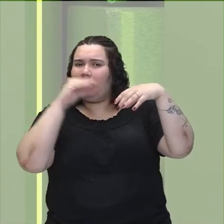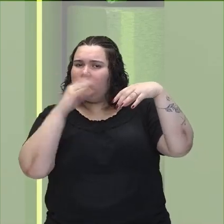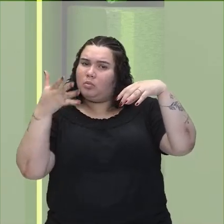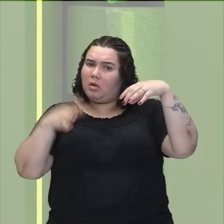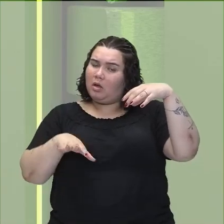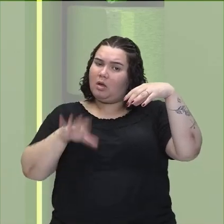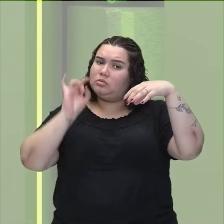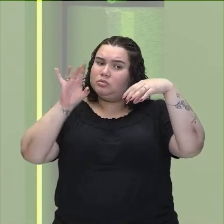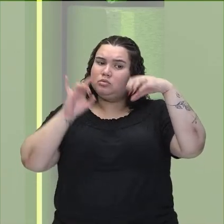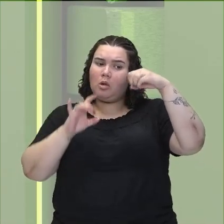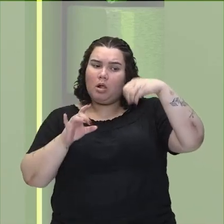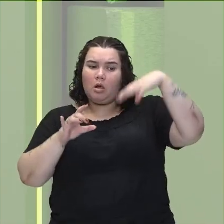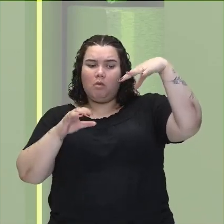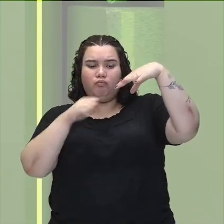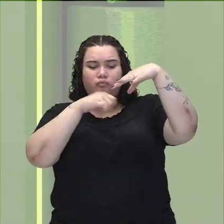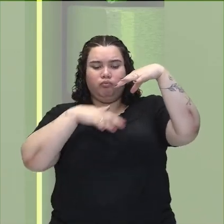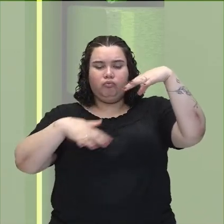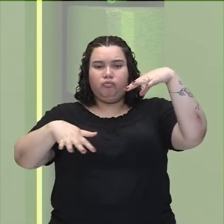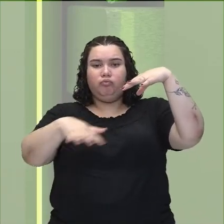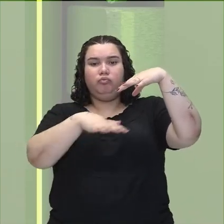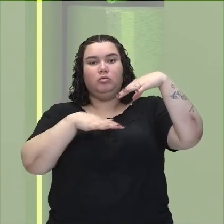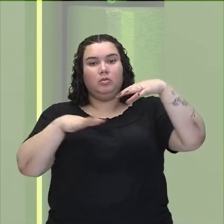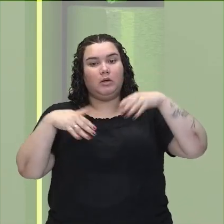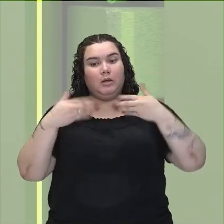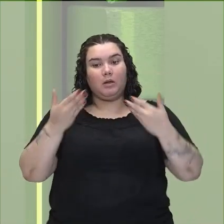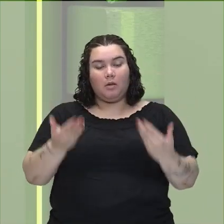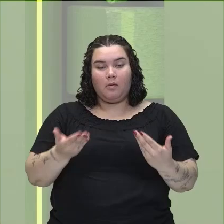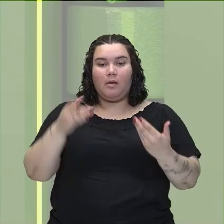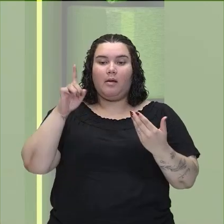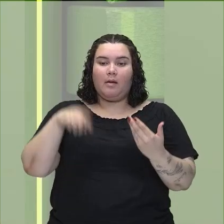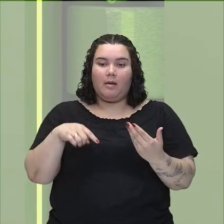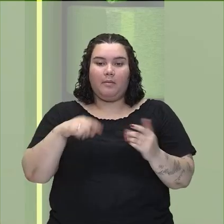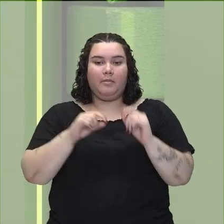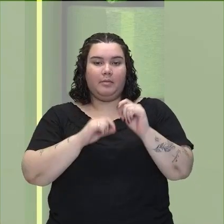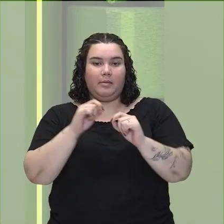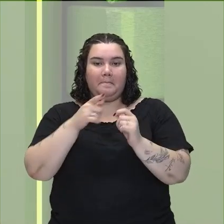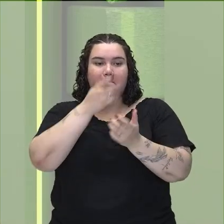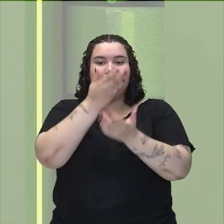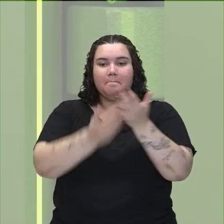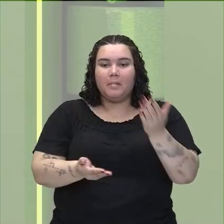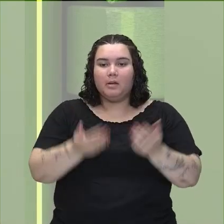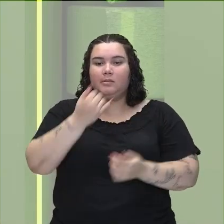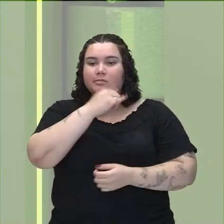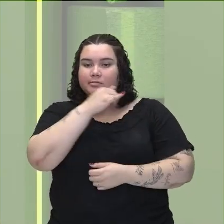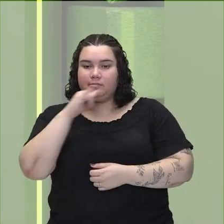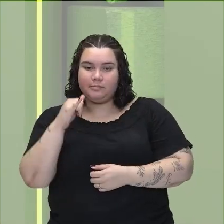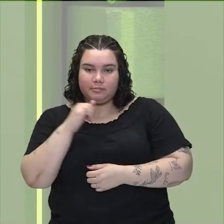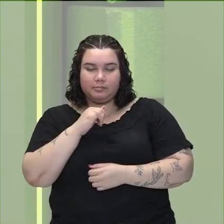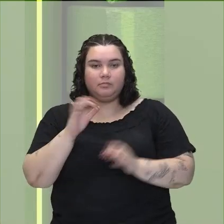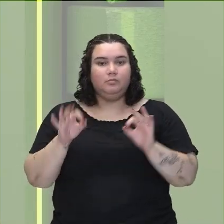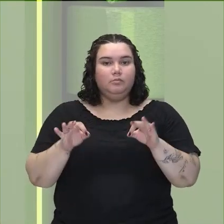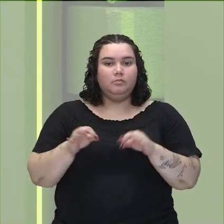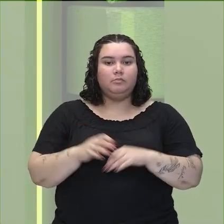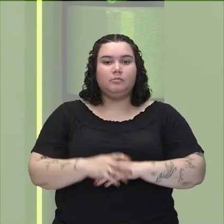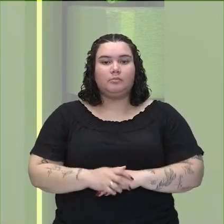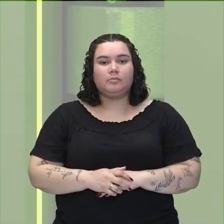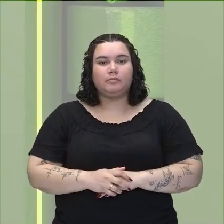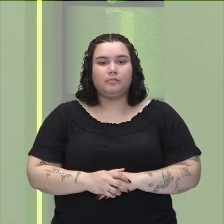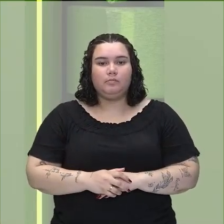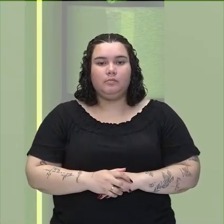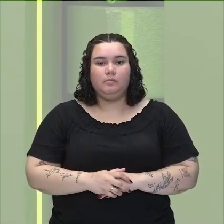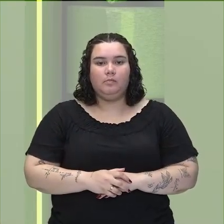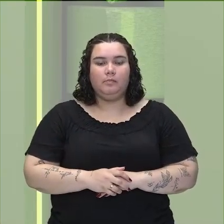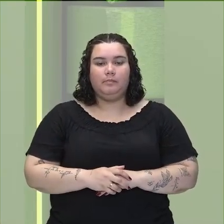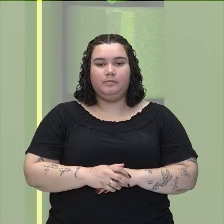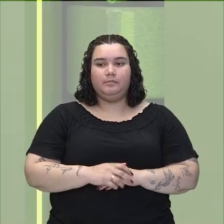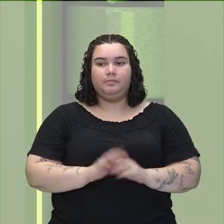ela iluminasse aquele ambiente. Então é por isso que nós falamos que há ali uma perda de energia elétrica, tá, pessoal? Bom, mas